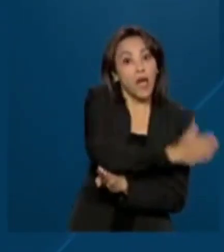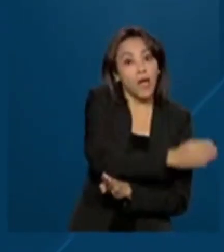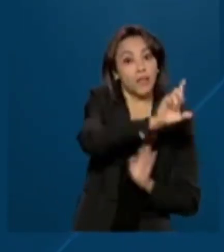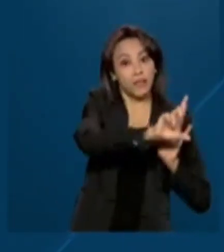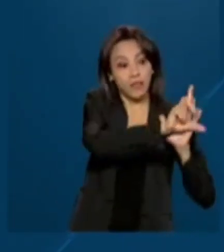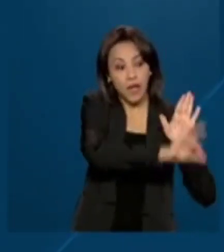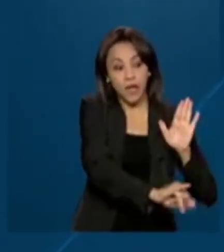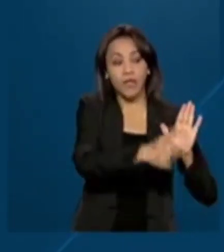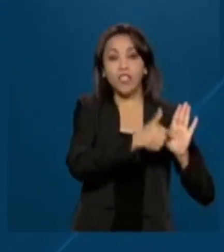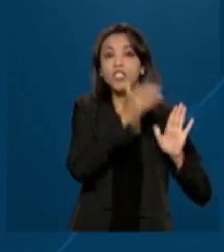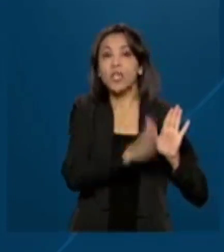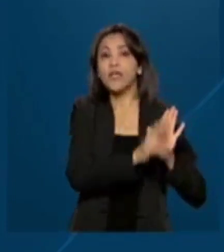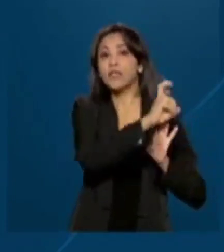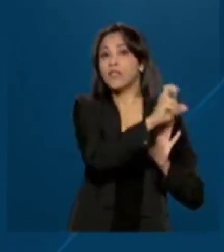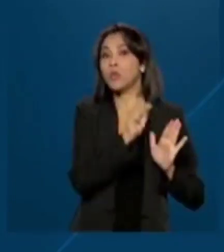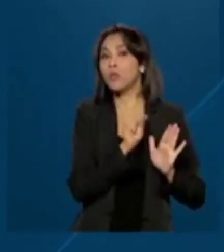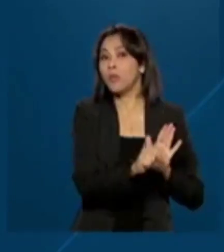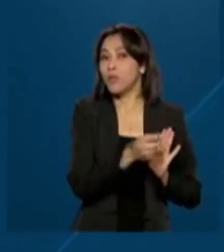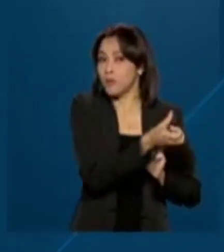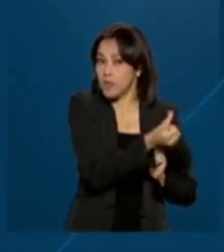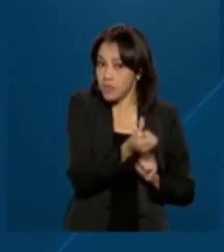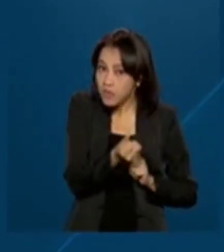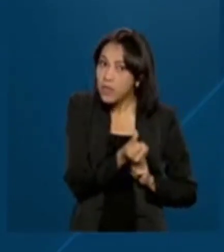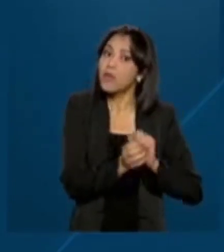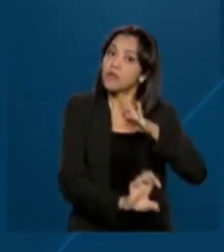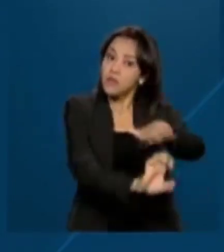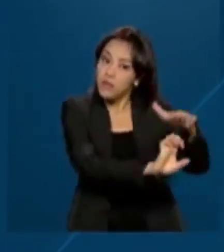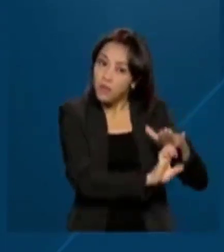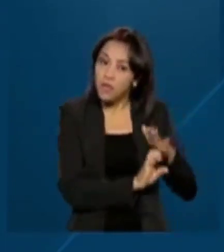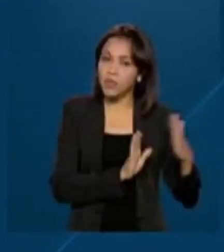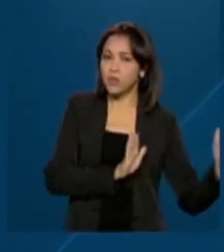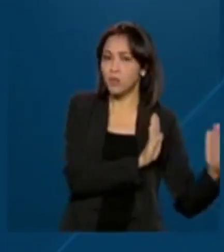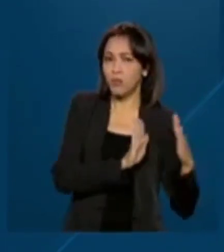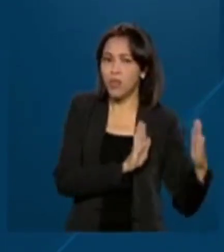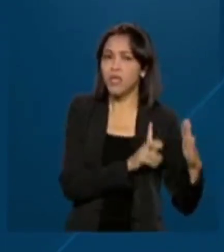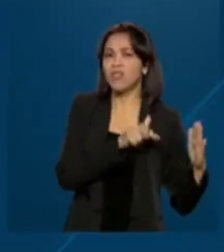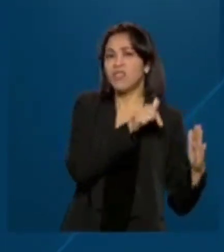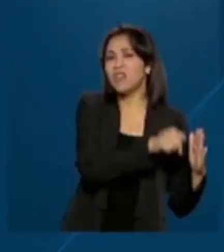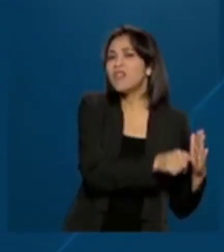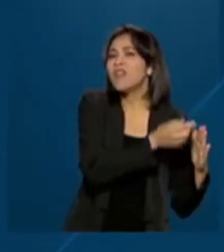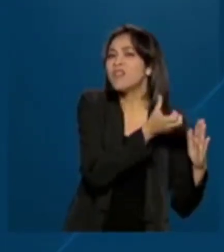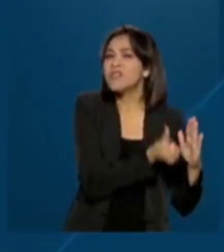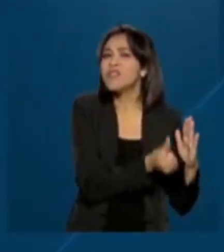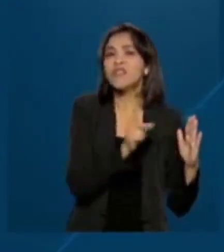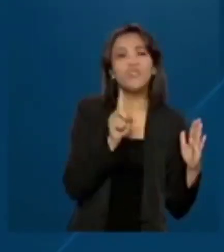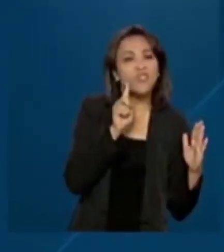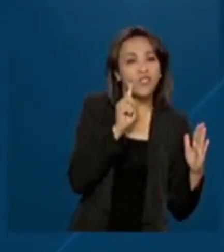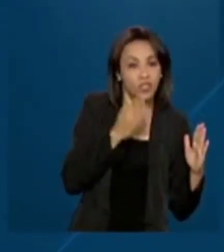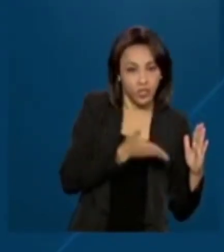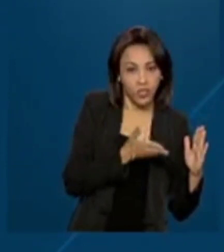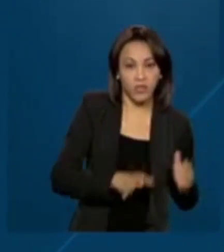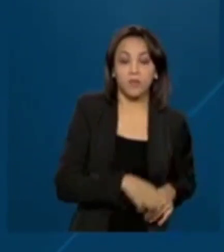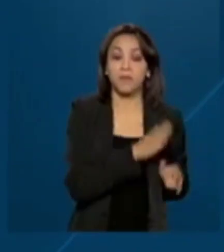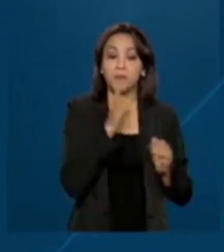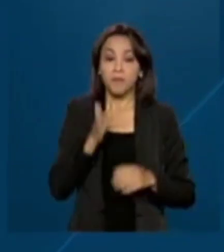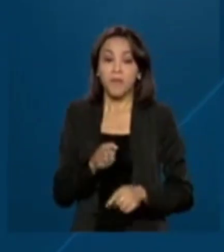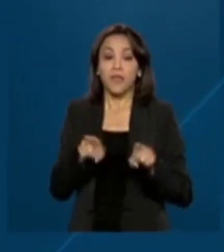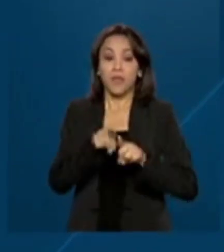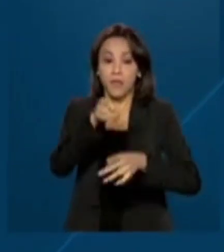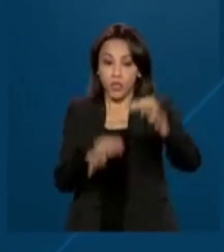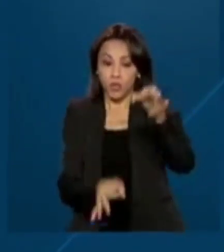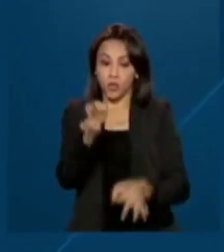foram avaliados 5.600 negócios, em um prazo médio de 76 dias. A autarquia também julgou